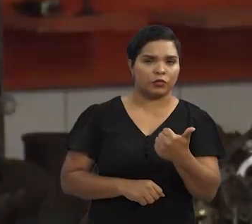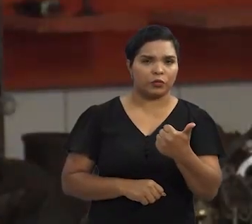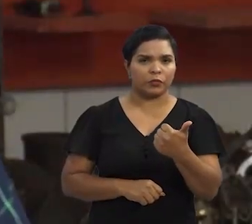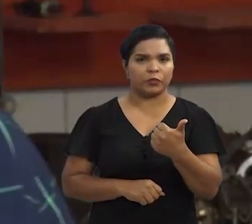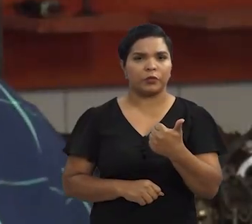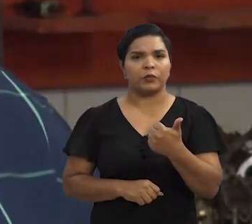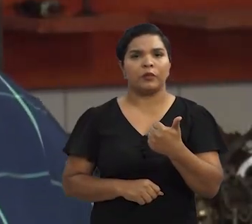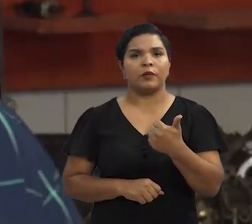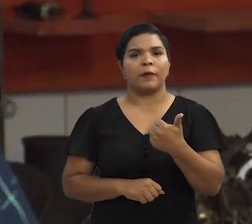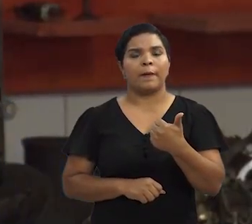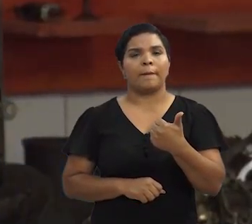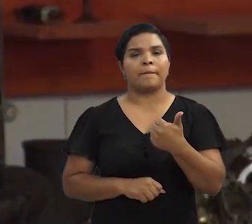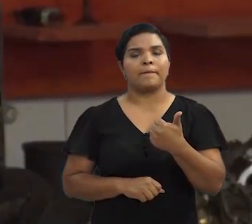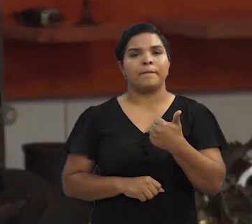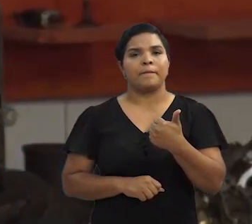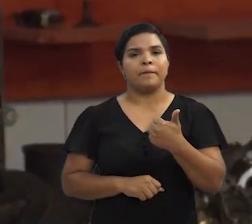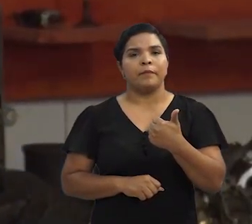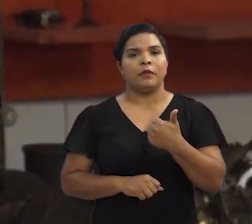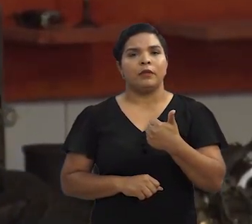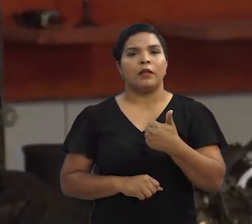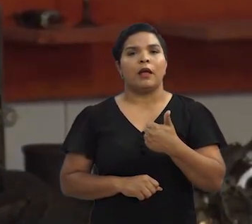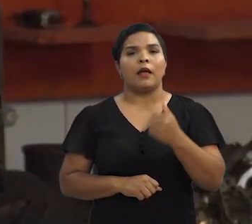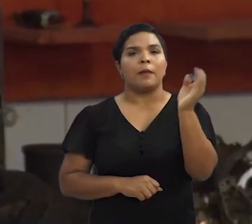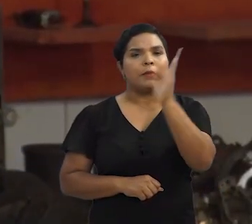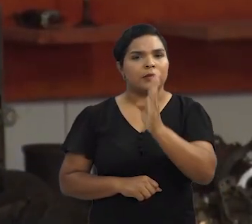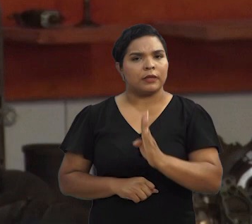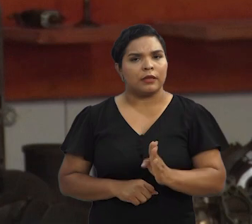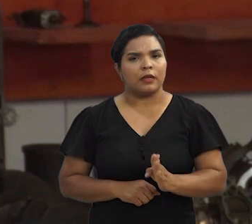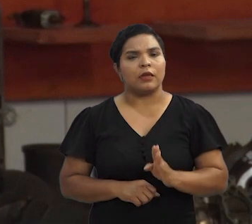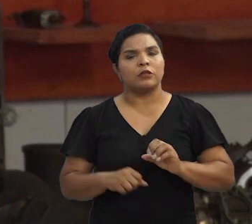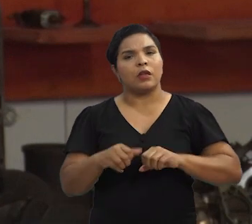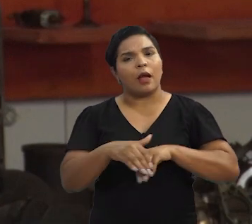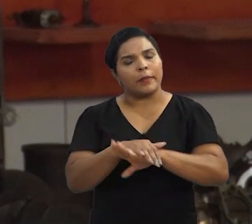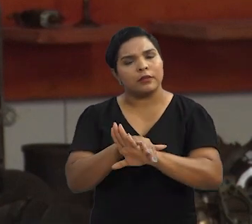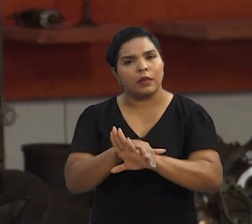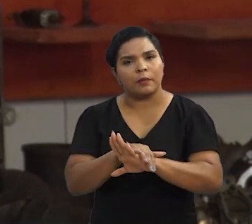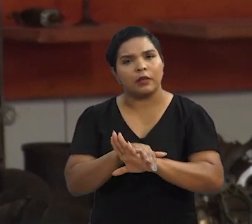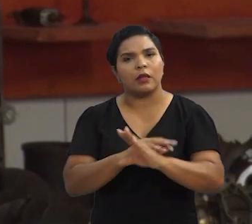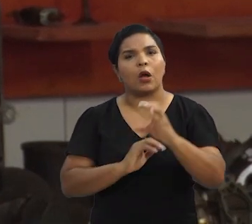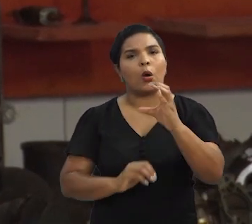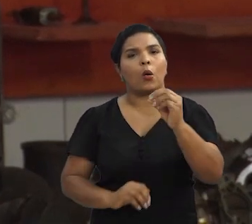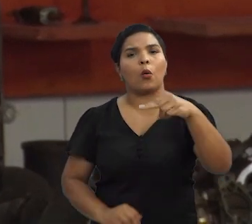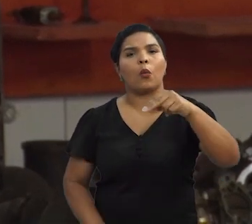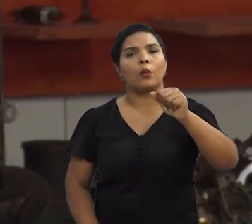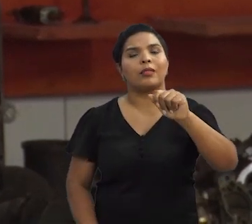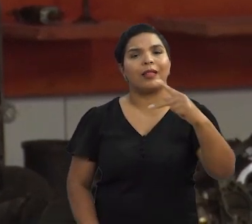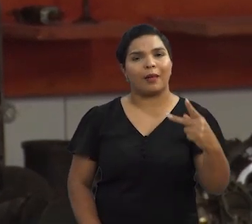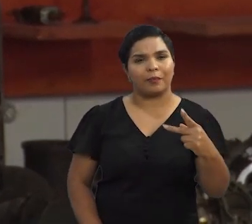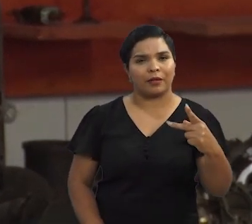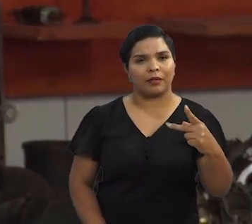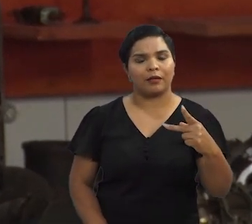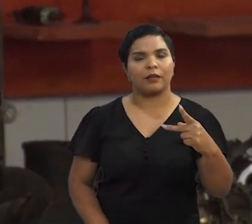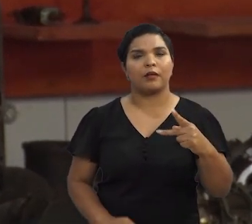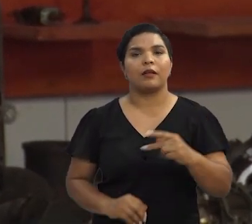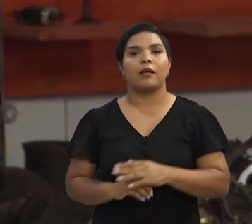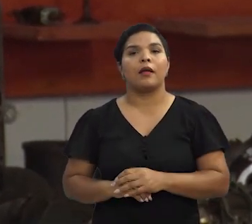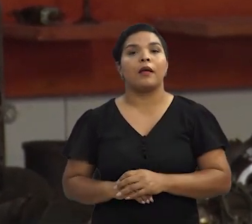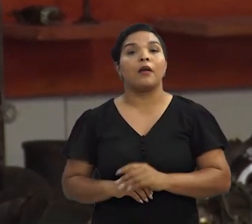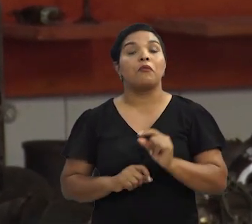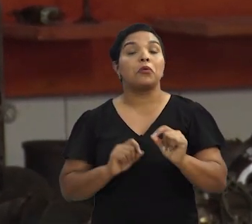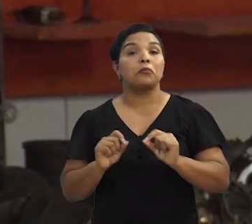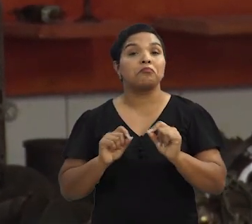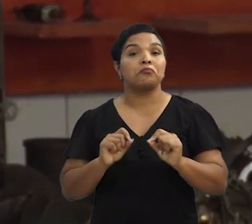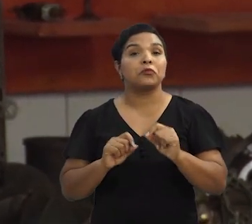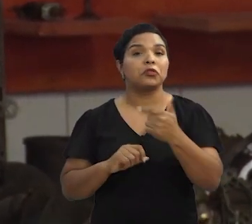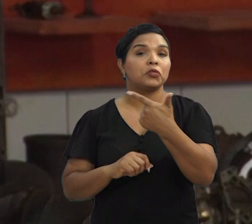segundo o décimo levantamento da Companhia Brasileira de Armazenamento, a Conab, a